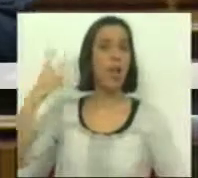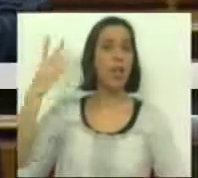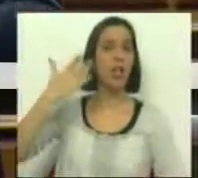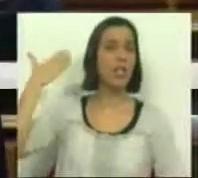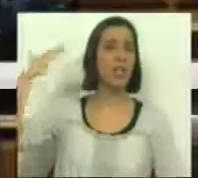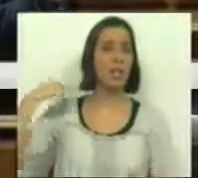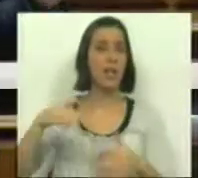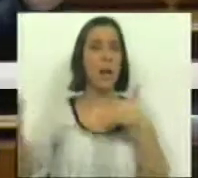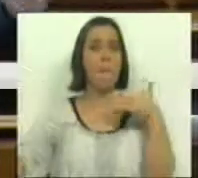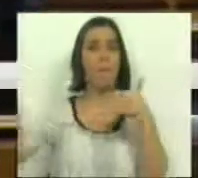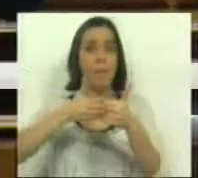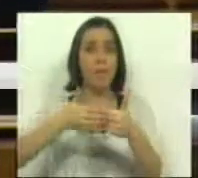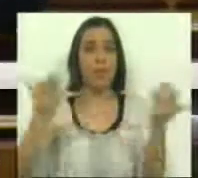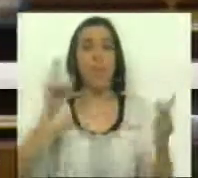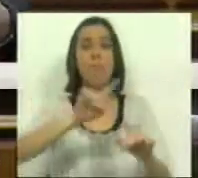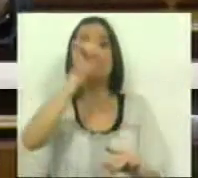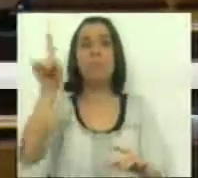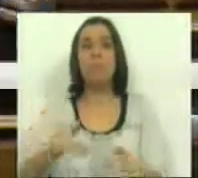dias atrás à porta fechada.